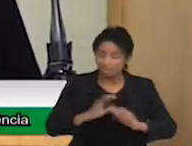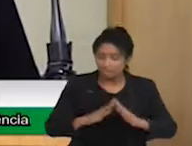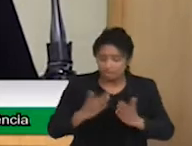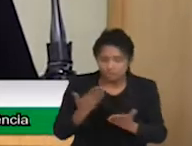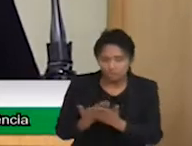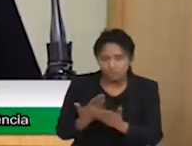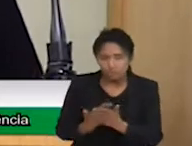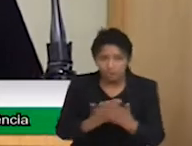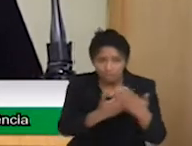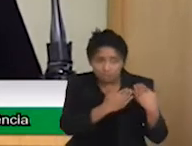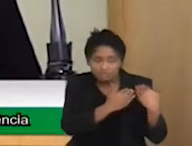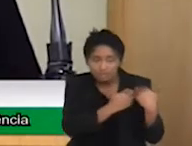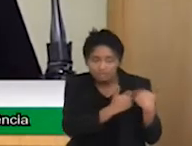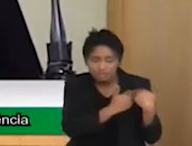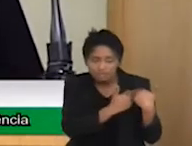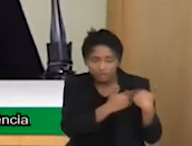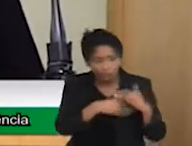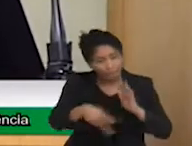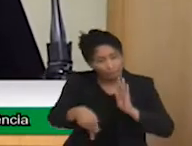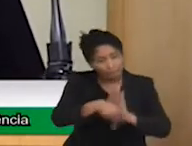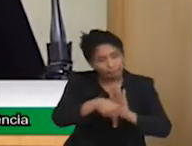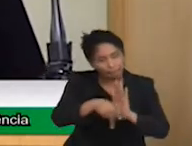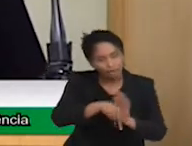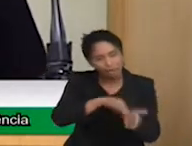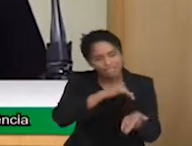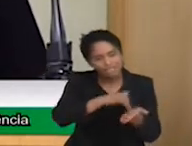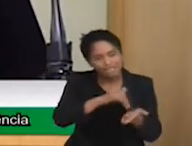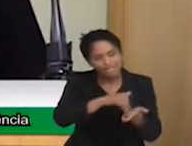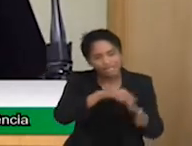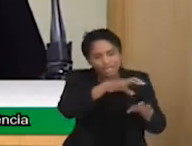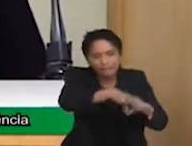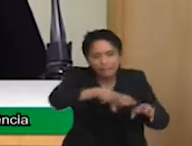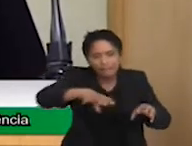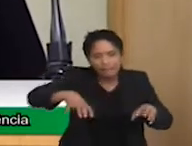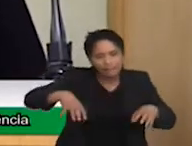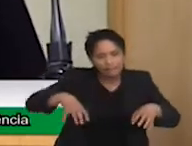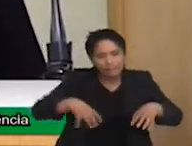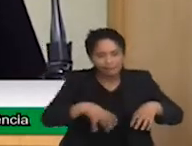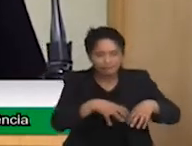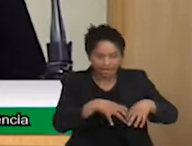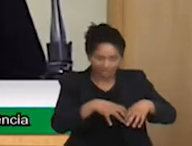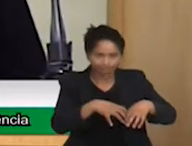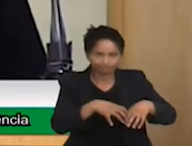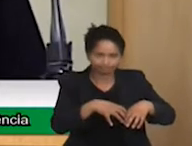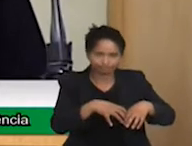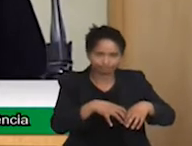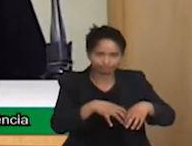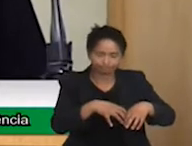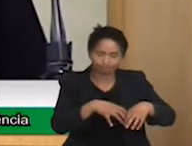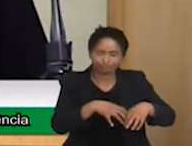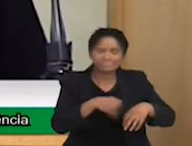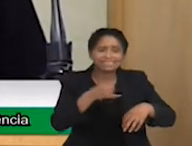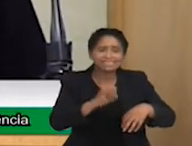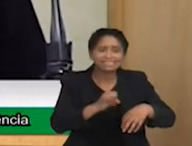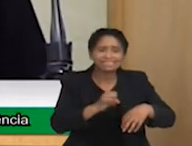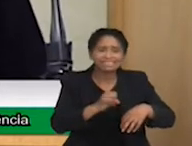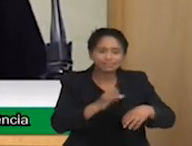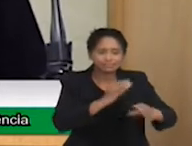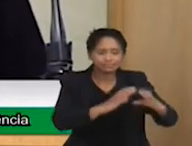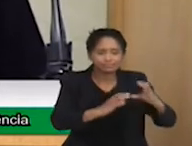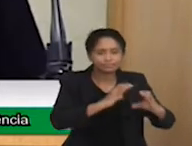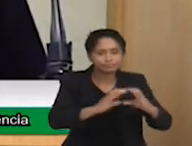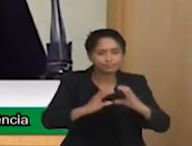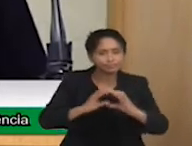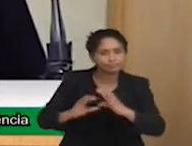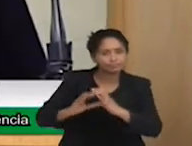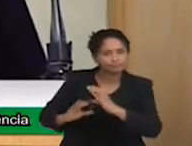intersetorial de outras secretarias e se as funções fossem bem estruturadas, acreditamos que